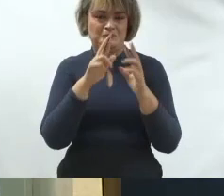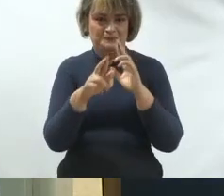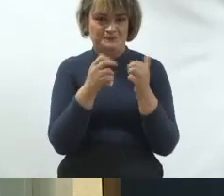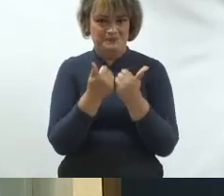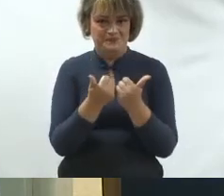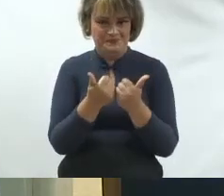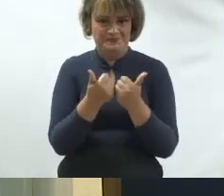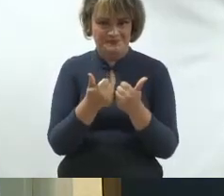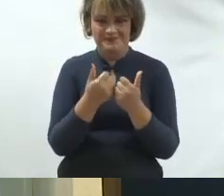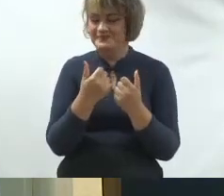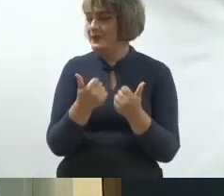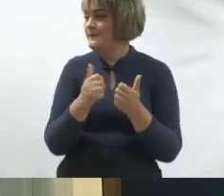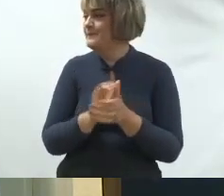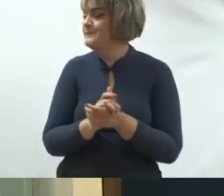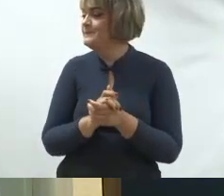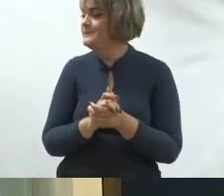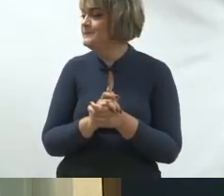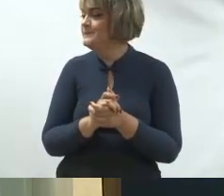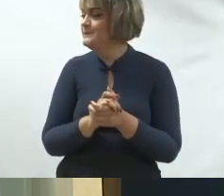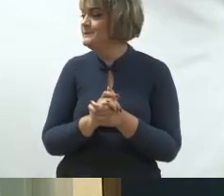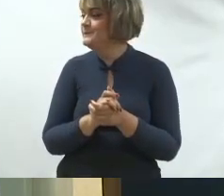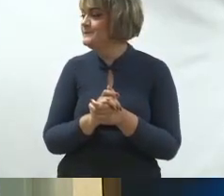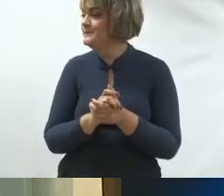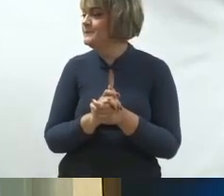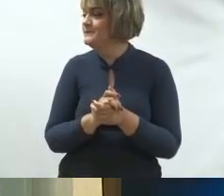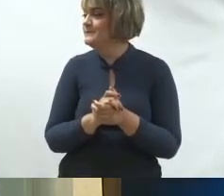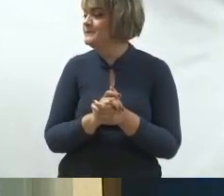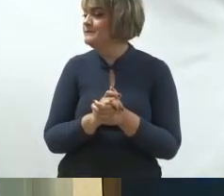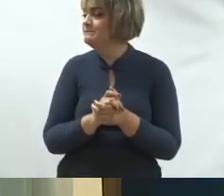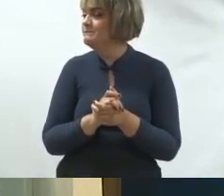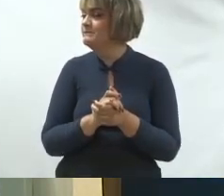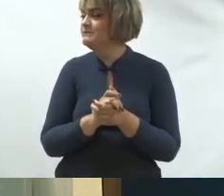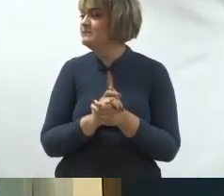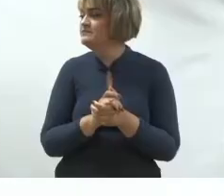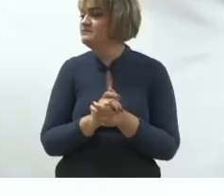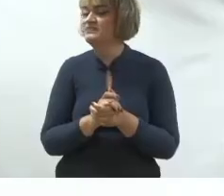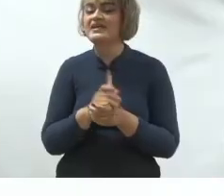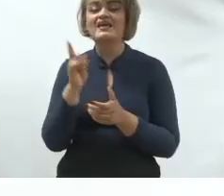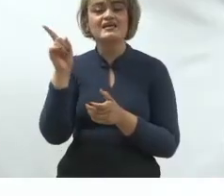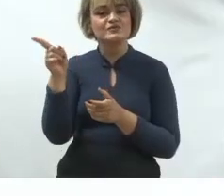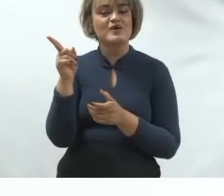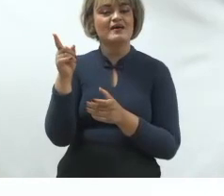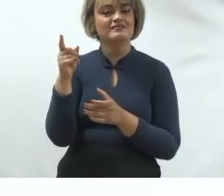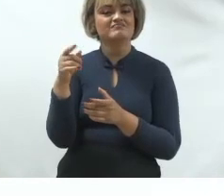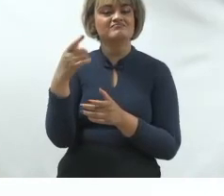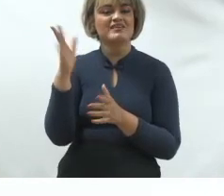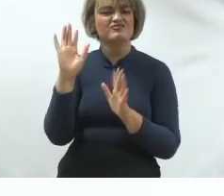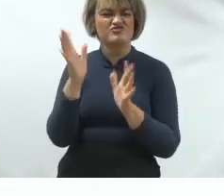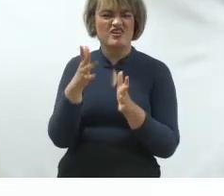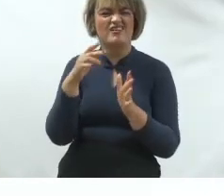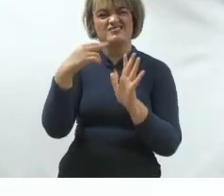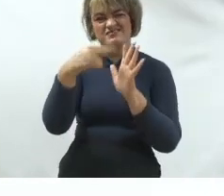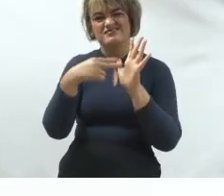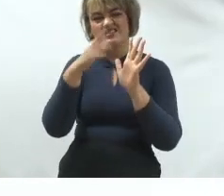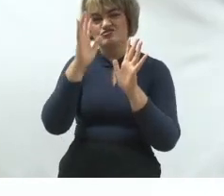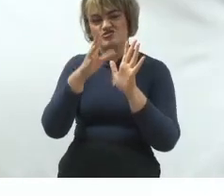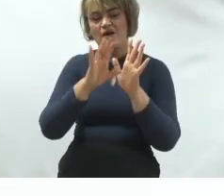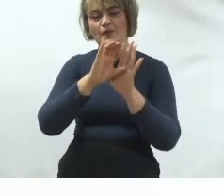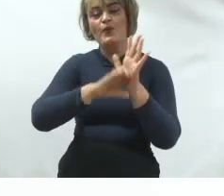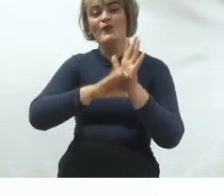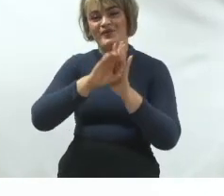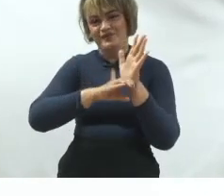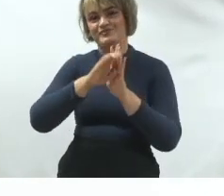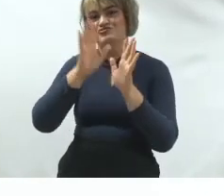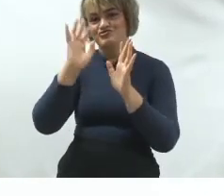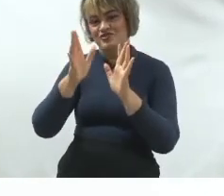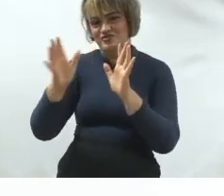aí vai ser mais rico e o mais importante para que a gente possa trazer agora. Não é, Cid? Isso aí é meu currículo, já foi lido, já foi apresentado. Como o